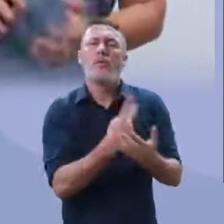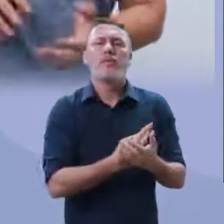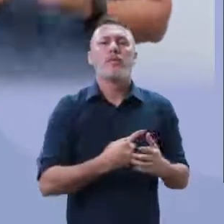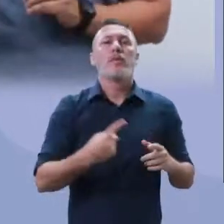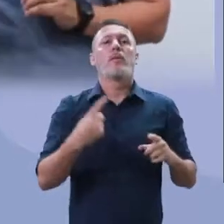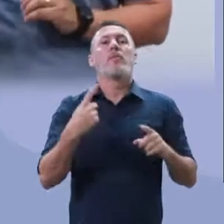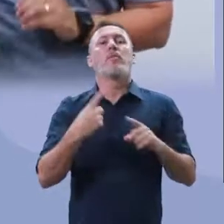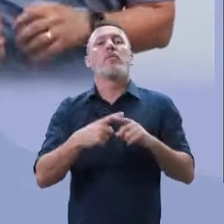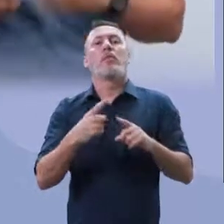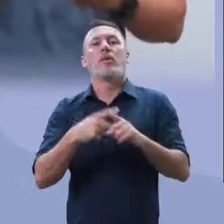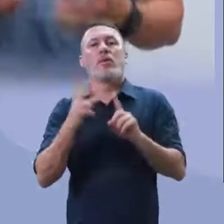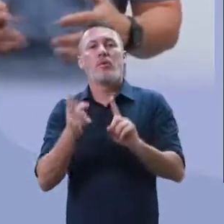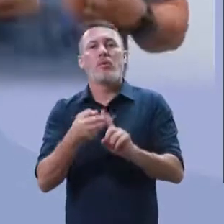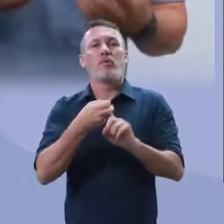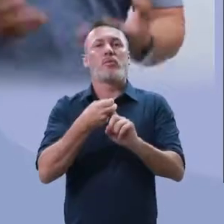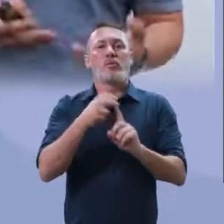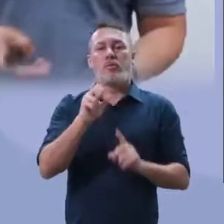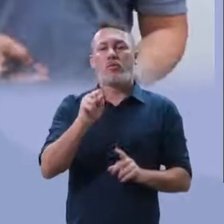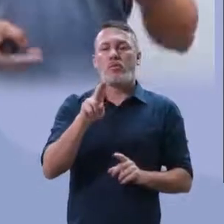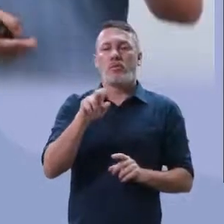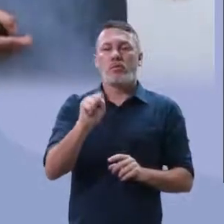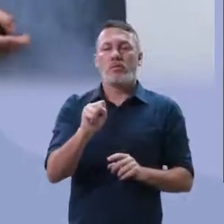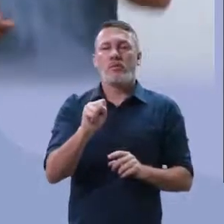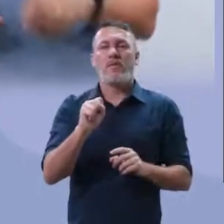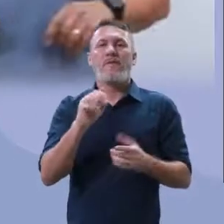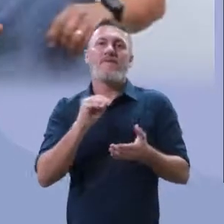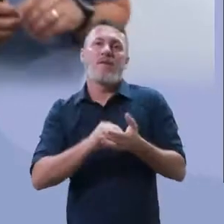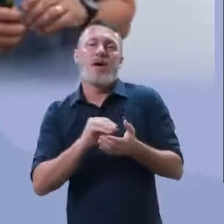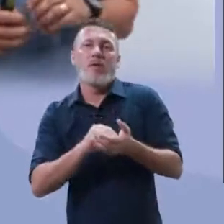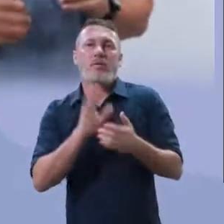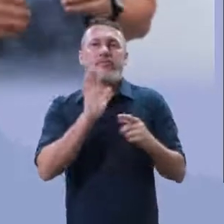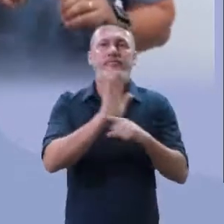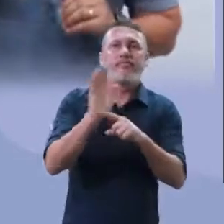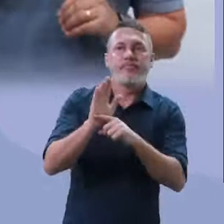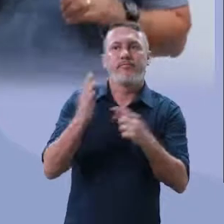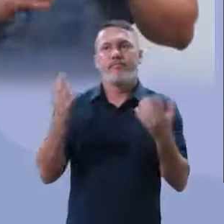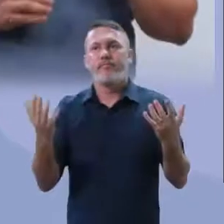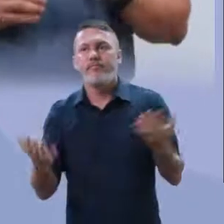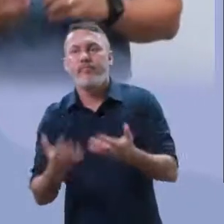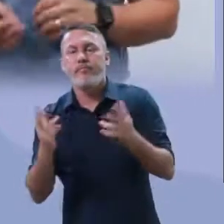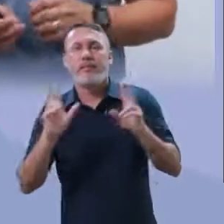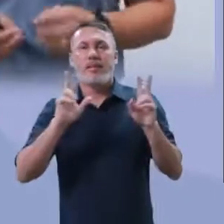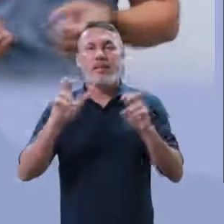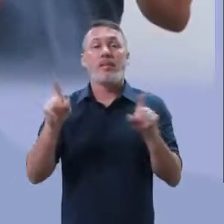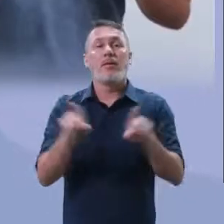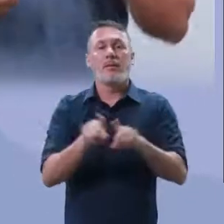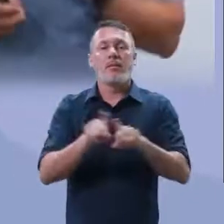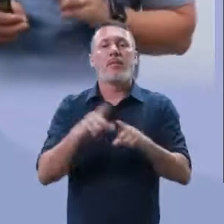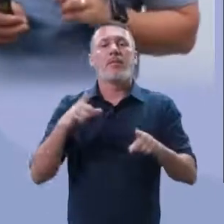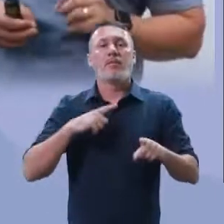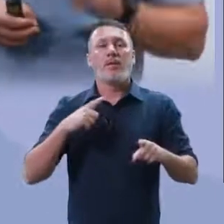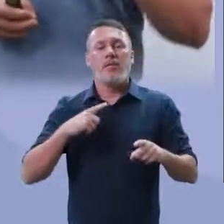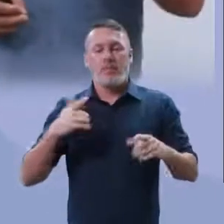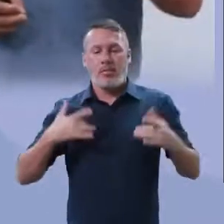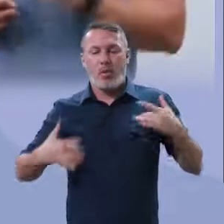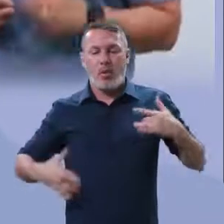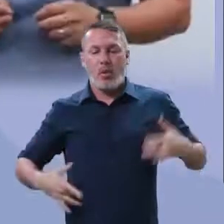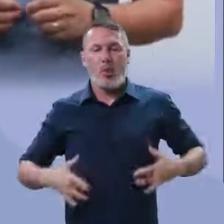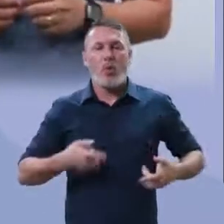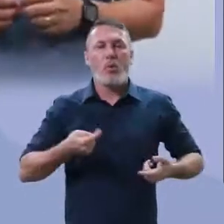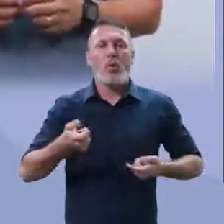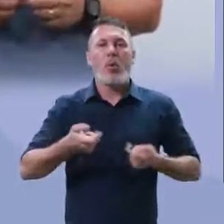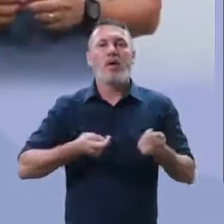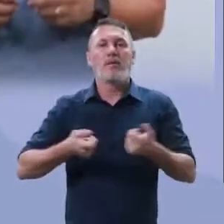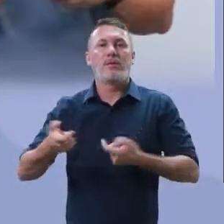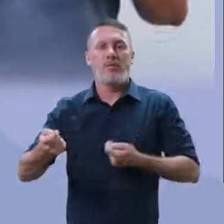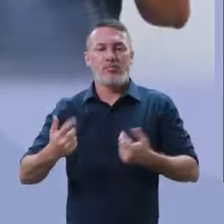preparado, às vezes, para resolver essa problemática? Depois nós falamos um pouquinho sobre doação de órgãos e hoje o nosso